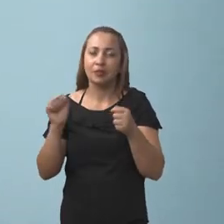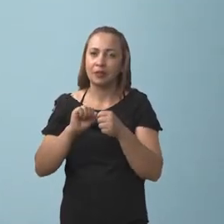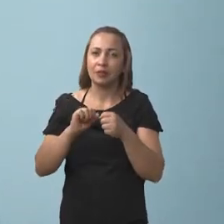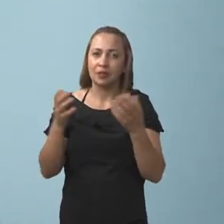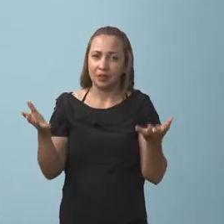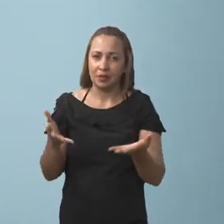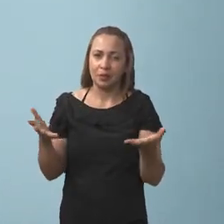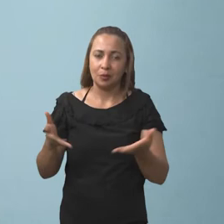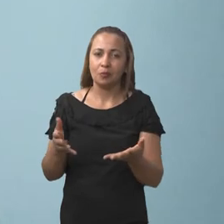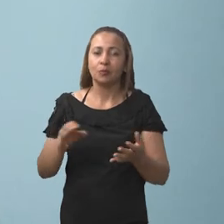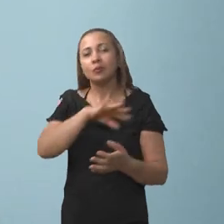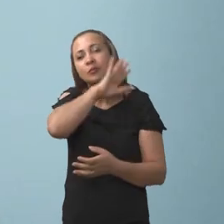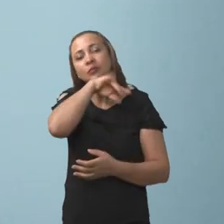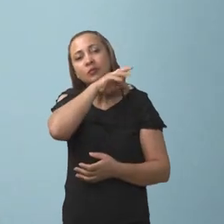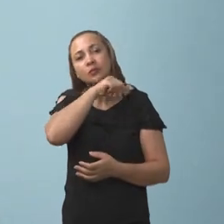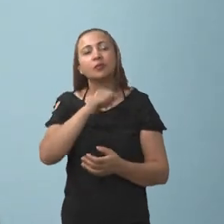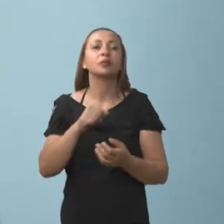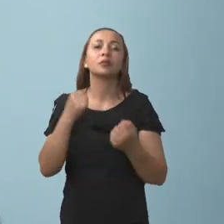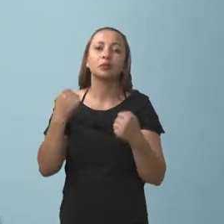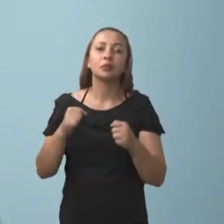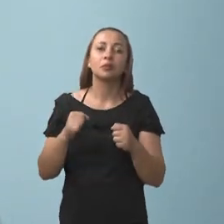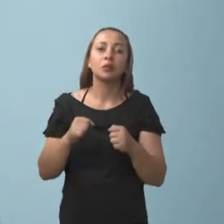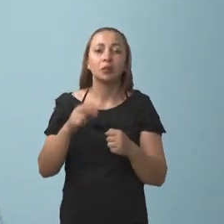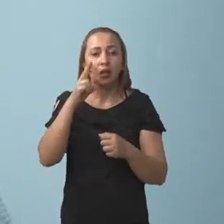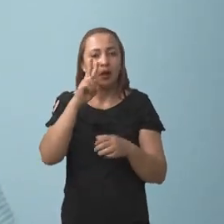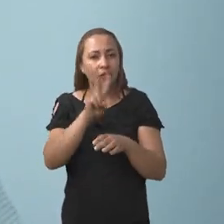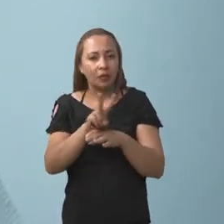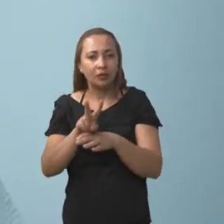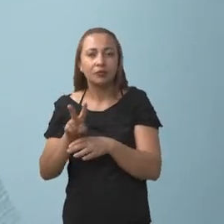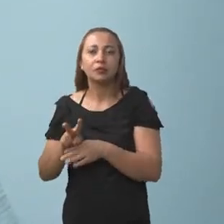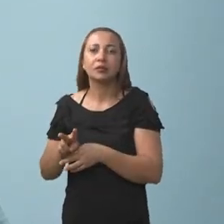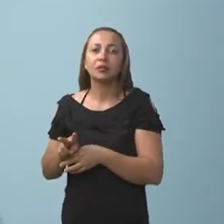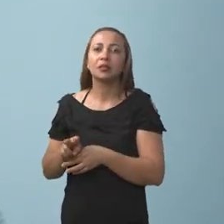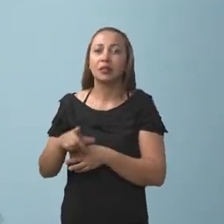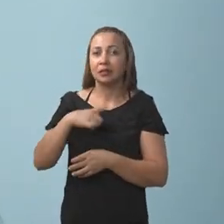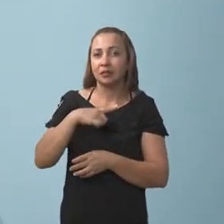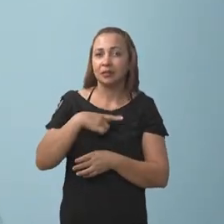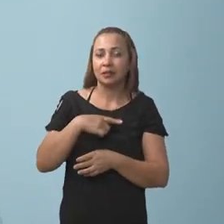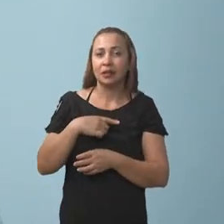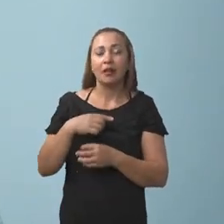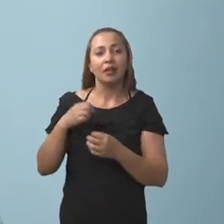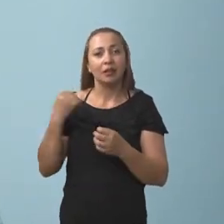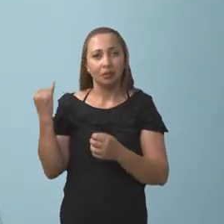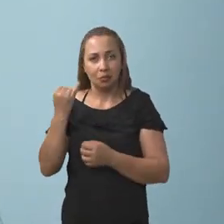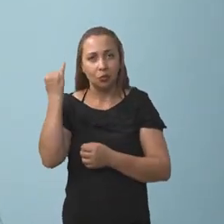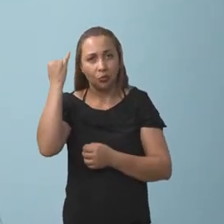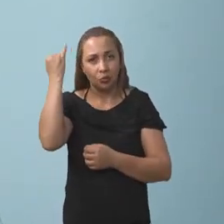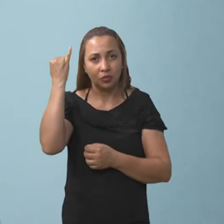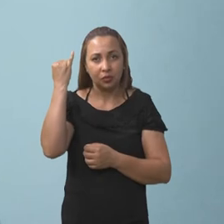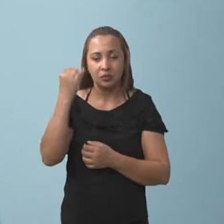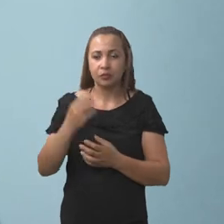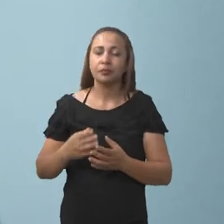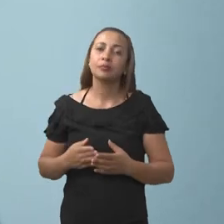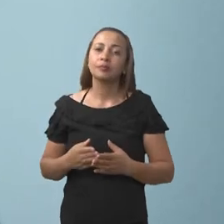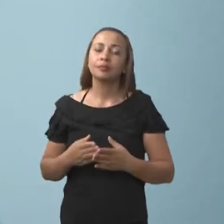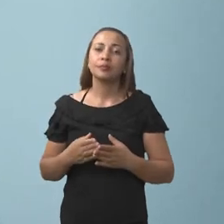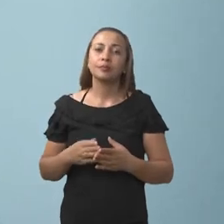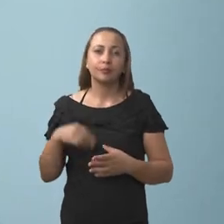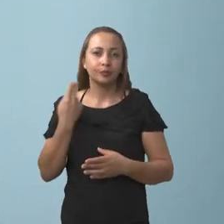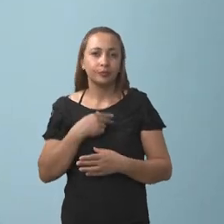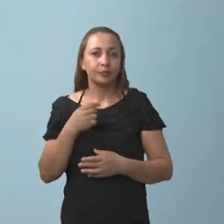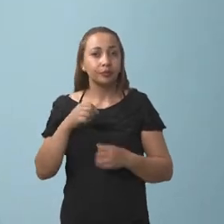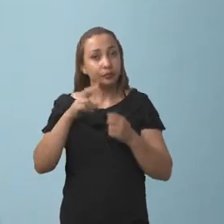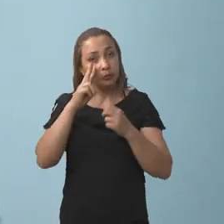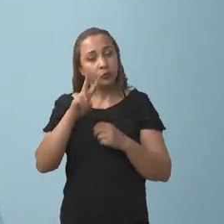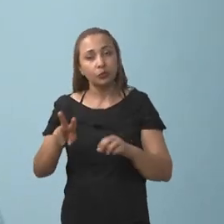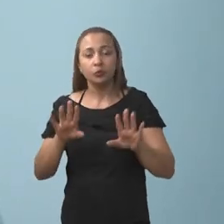feitos agora em animais possam verificar e ter a aplicabilidade que eles se propõem. A gente viu